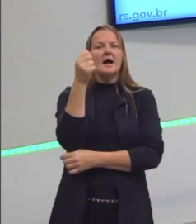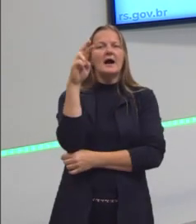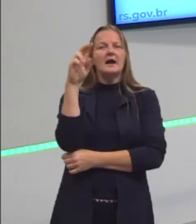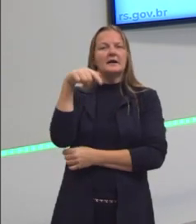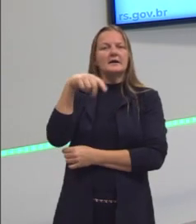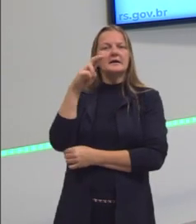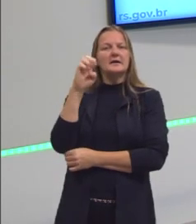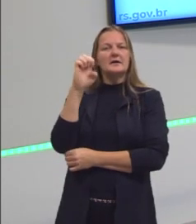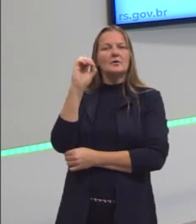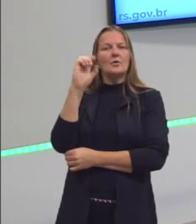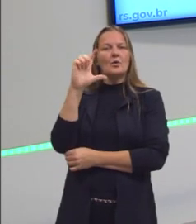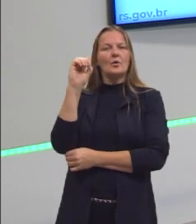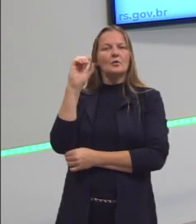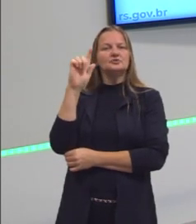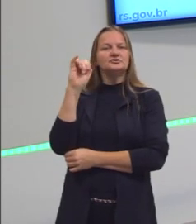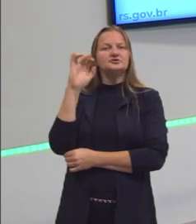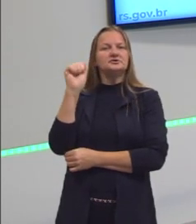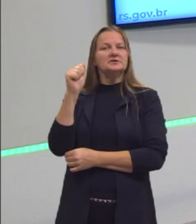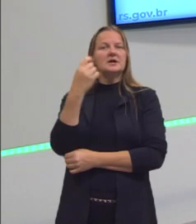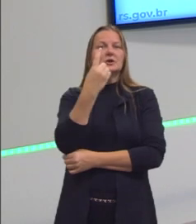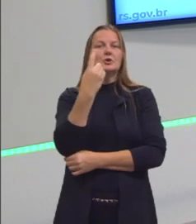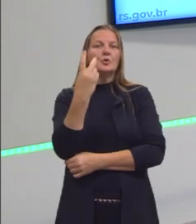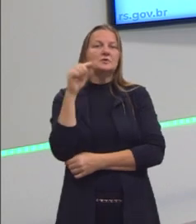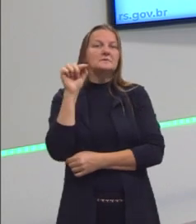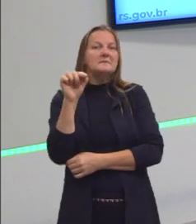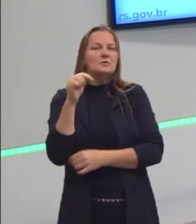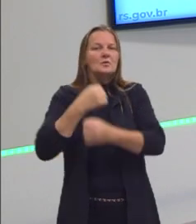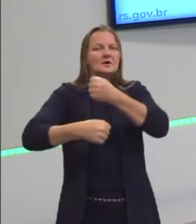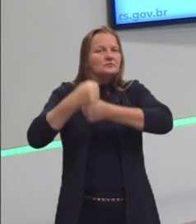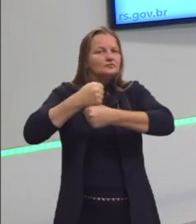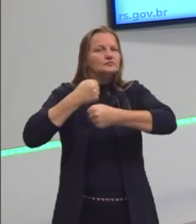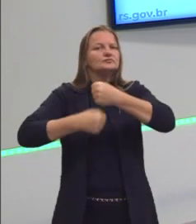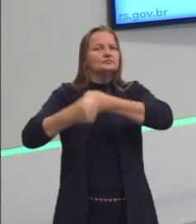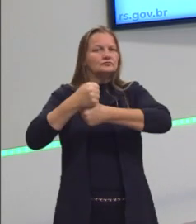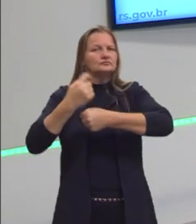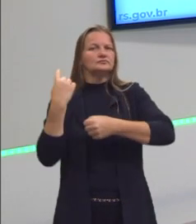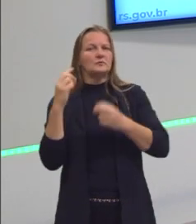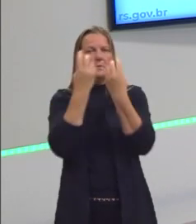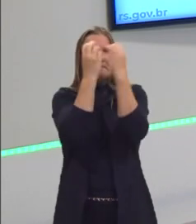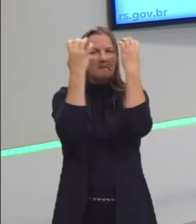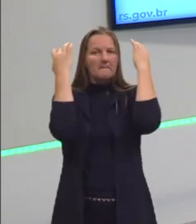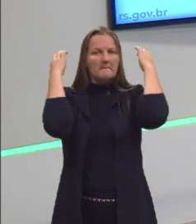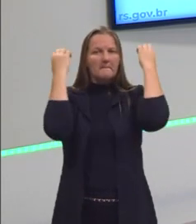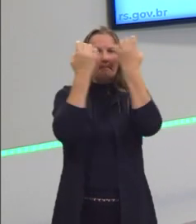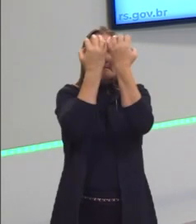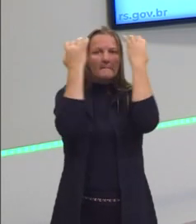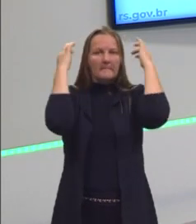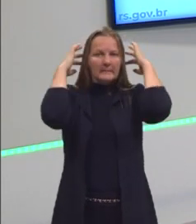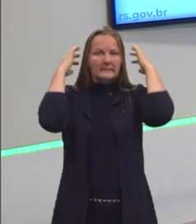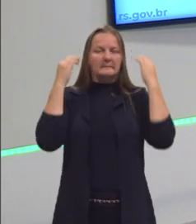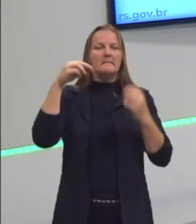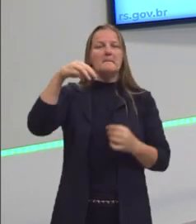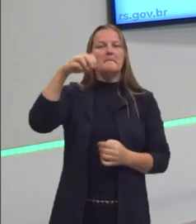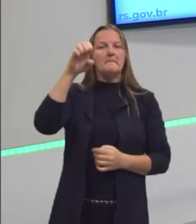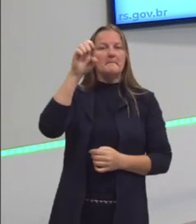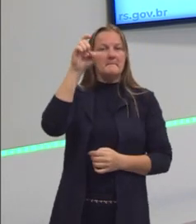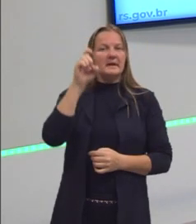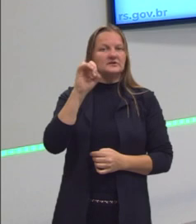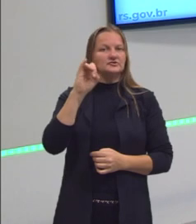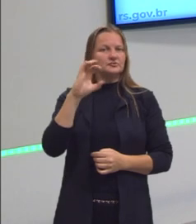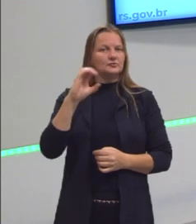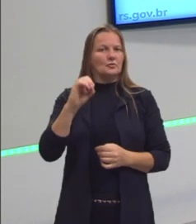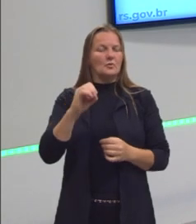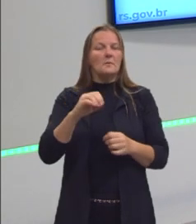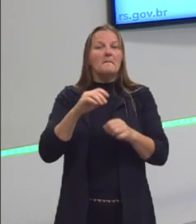pontas de flecha de cerca de 12 mil anos atrás. Então, por muito tempo, se pensou que essas eram as evidências mais